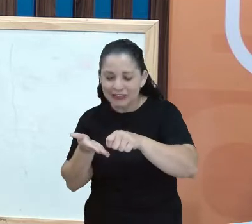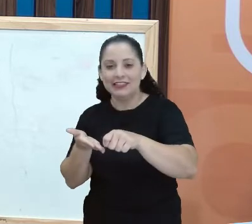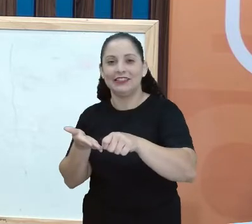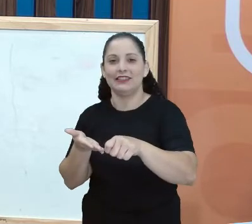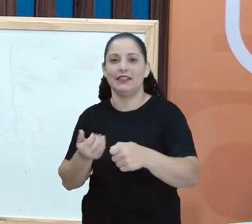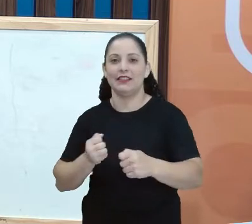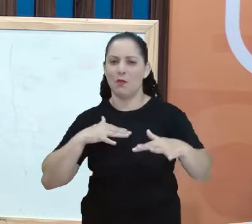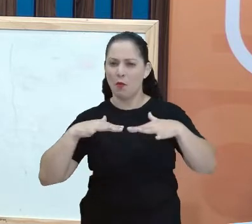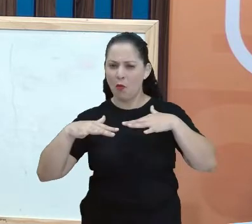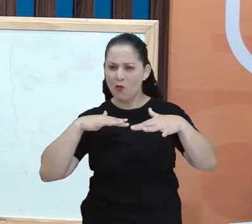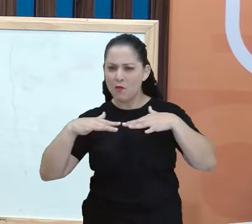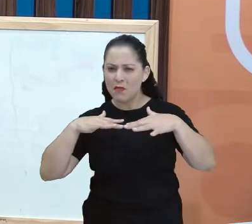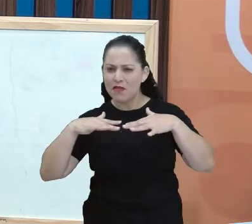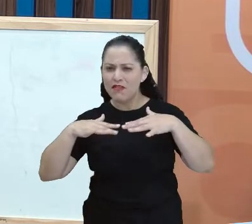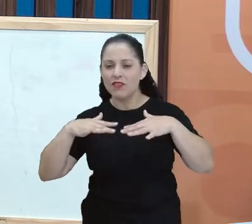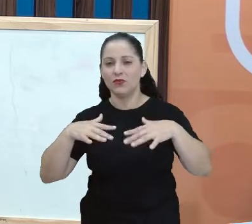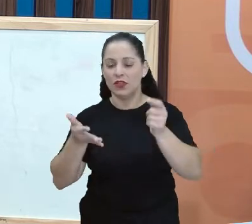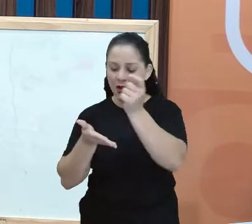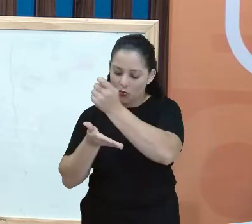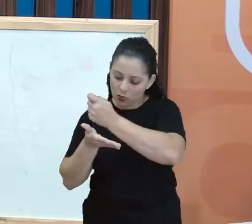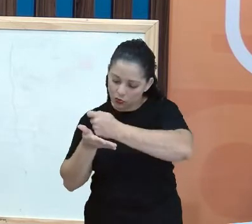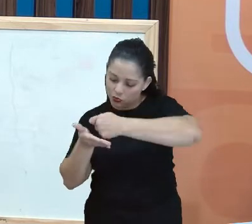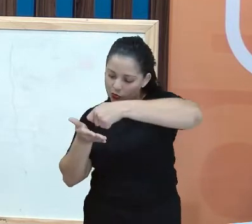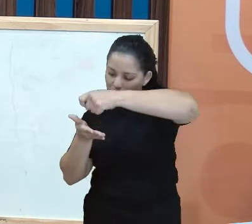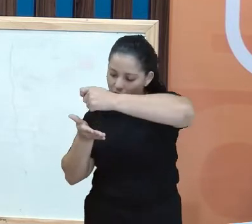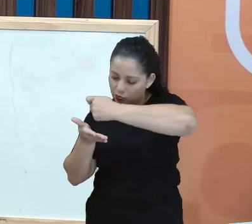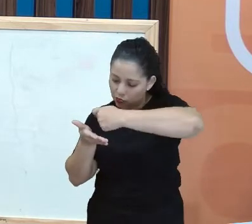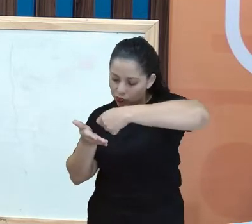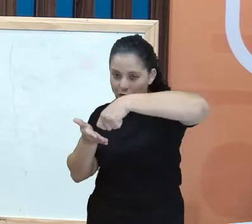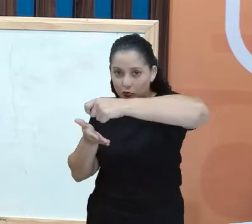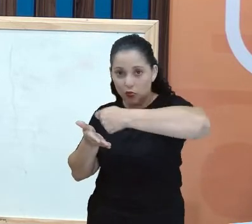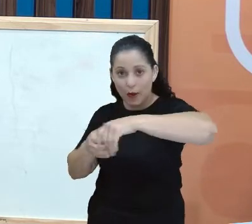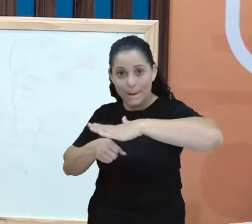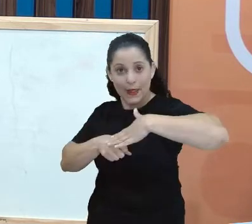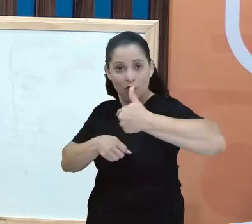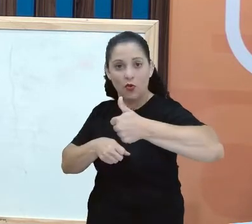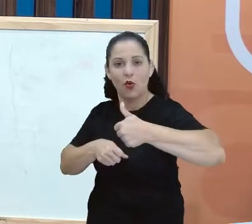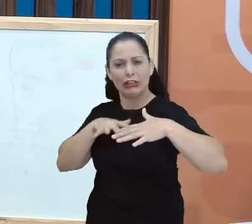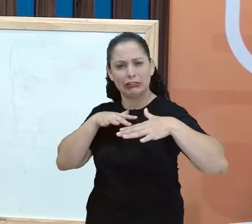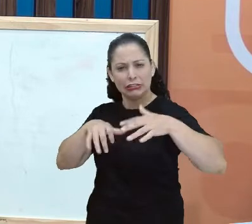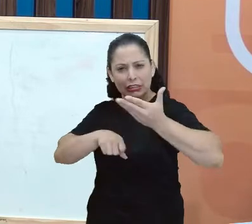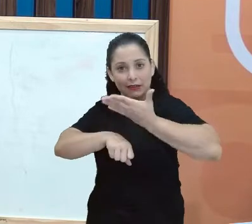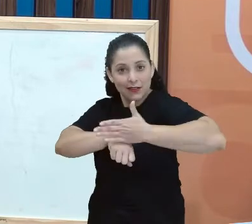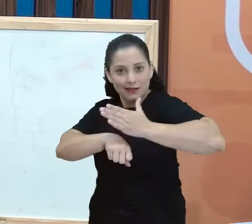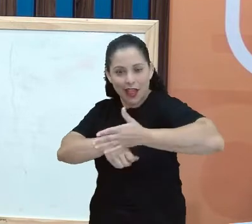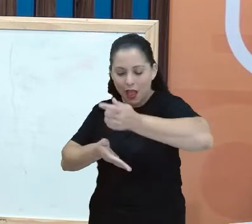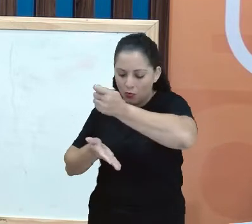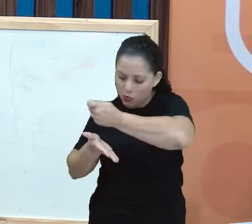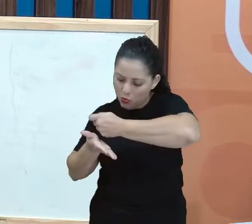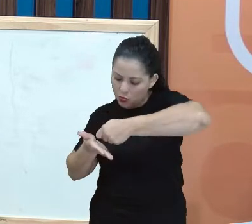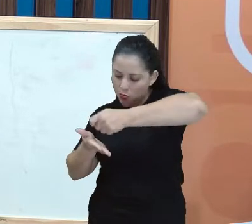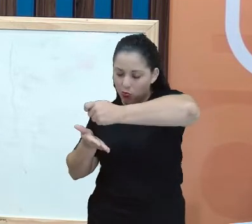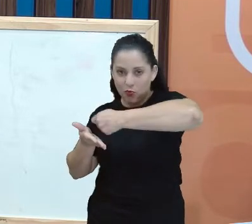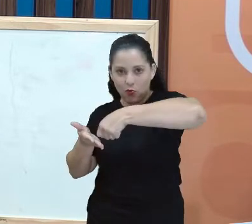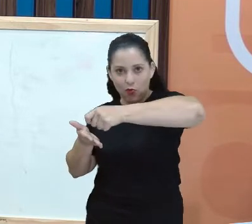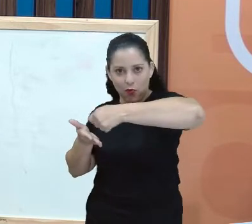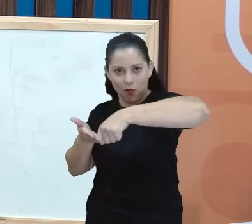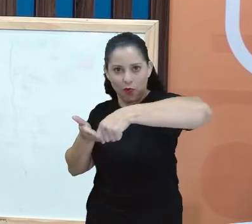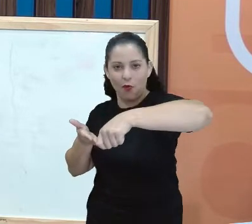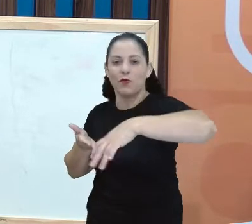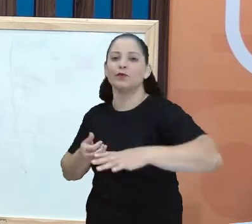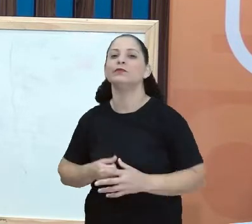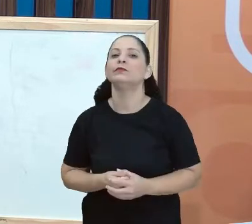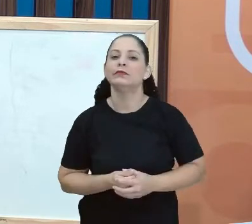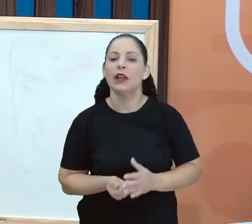esse movimento, tá? A gente melhora muitas coisas quando a gente utiliza esse tipo de escrita, né?